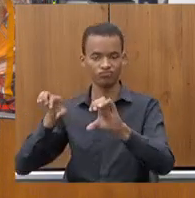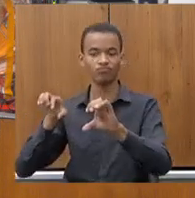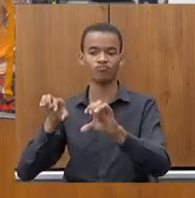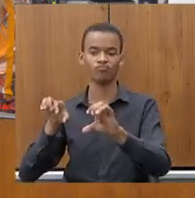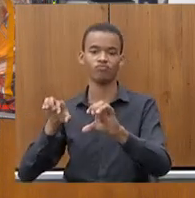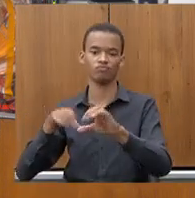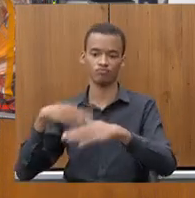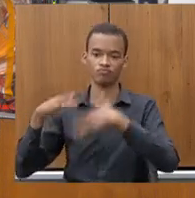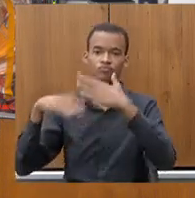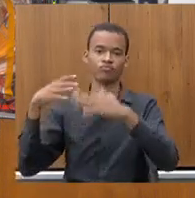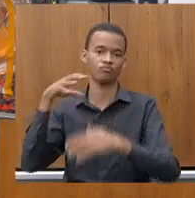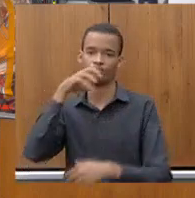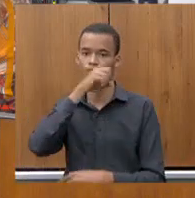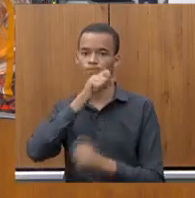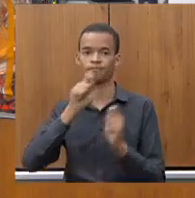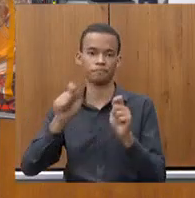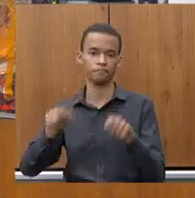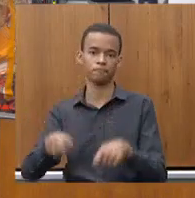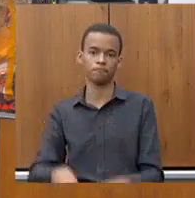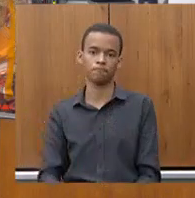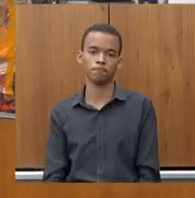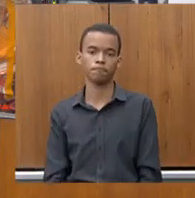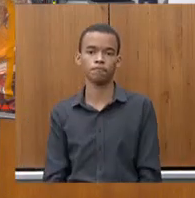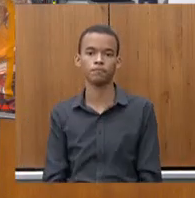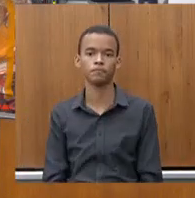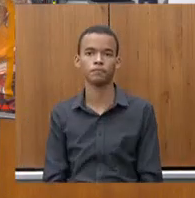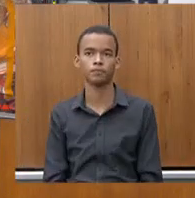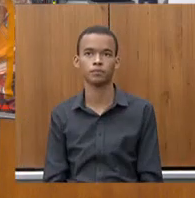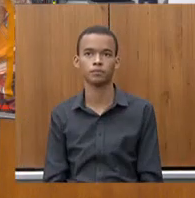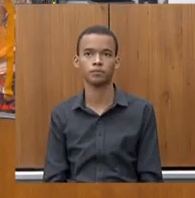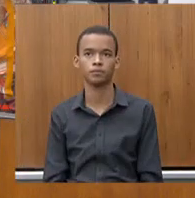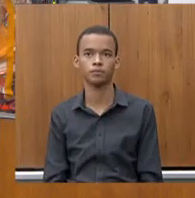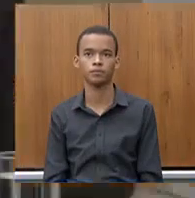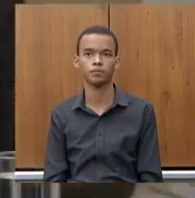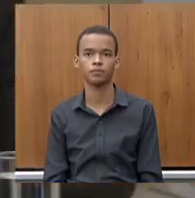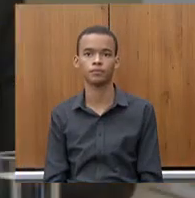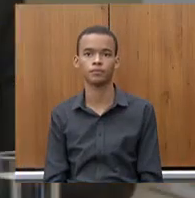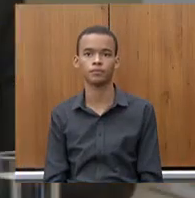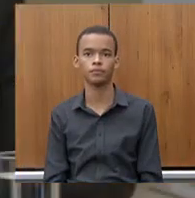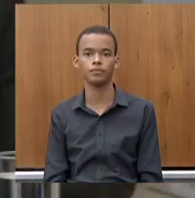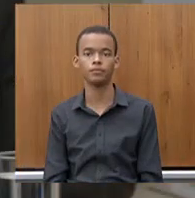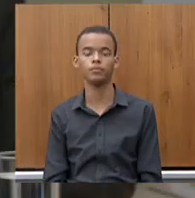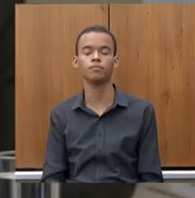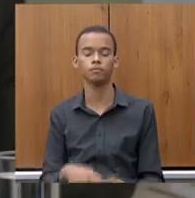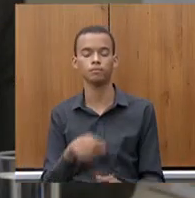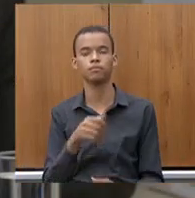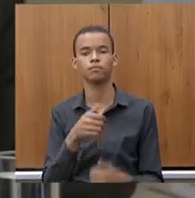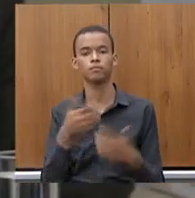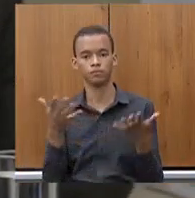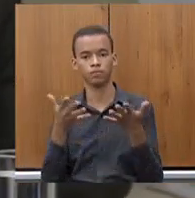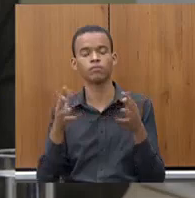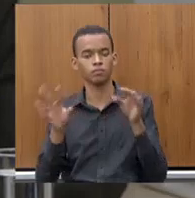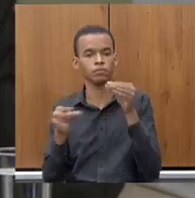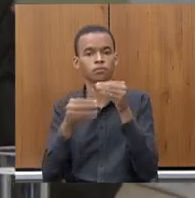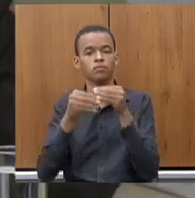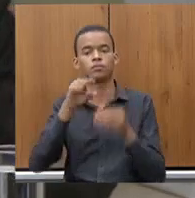e eu vou agora acrescentar a CEMIG a esse hall de questionamentos